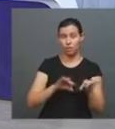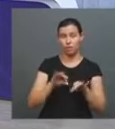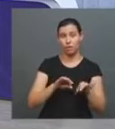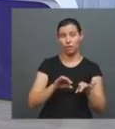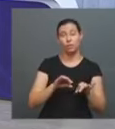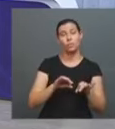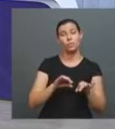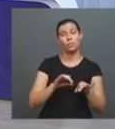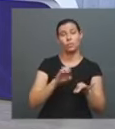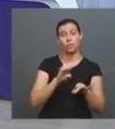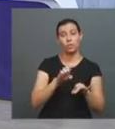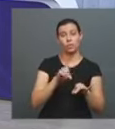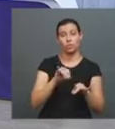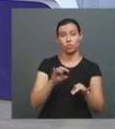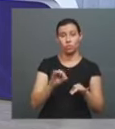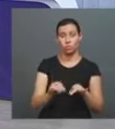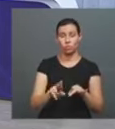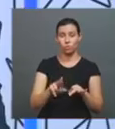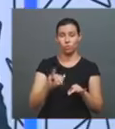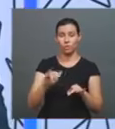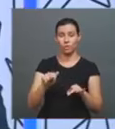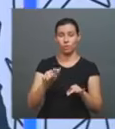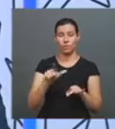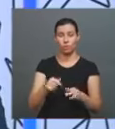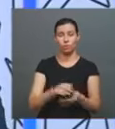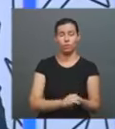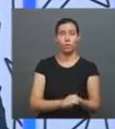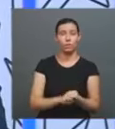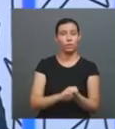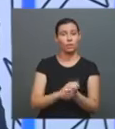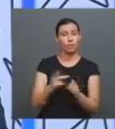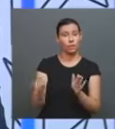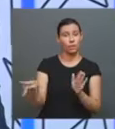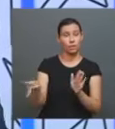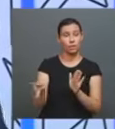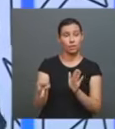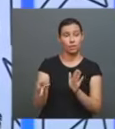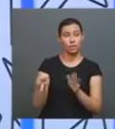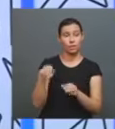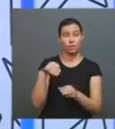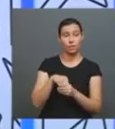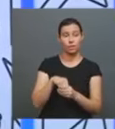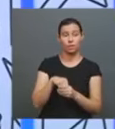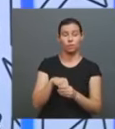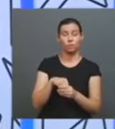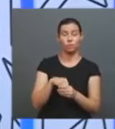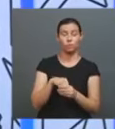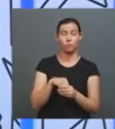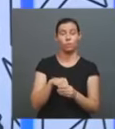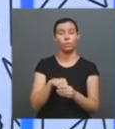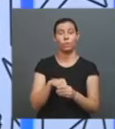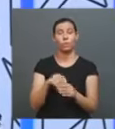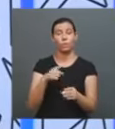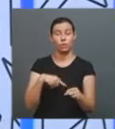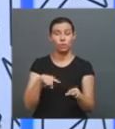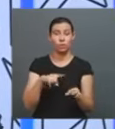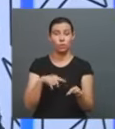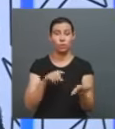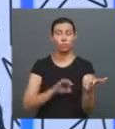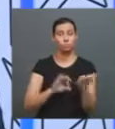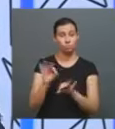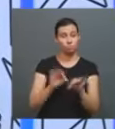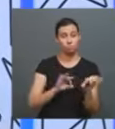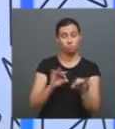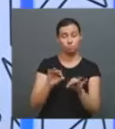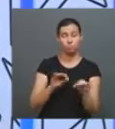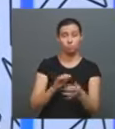nesse semestre, ela é ofertada, né, e é uma das coisas interessantes que a gente tem uma ideia, que a gente está desenvolvendo, né, de